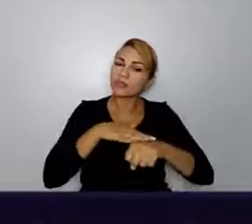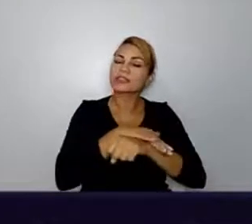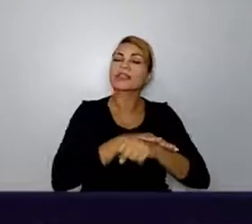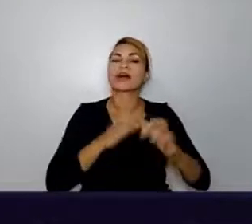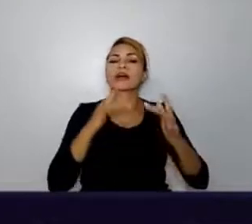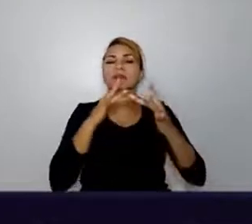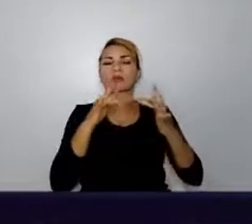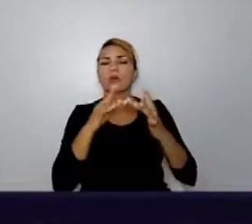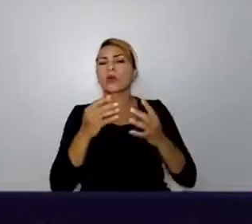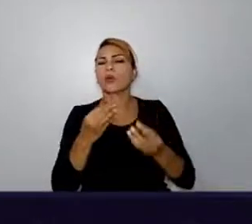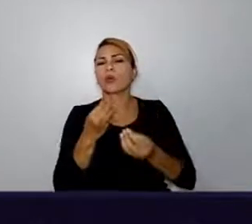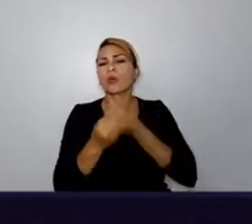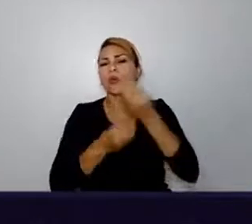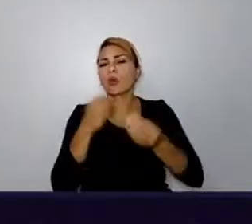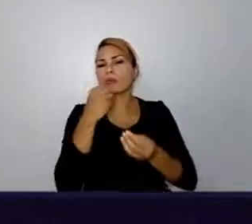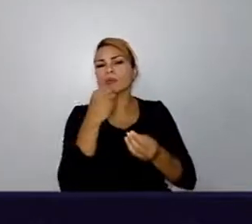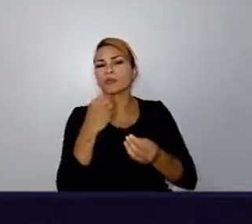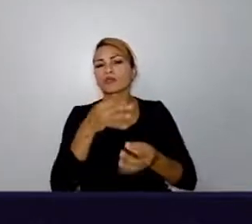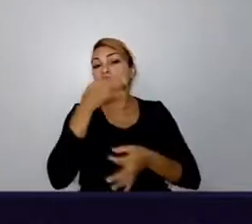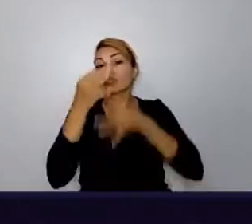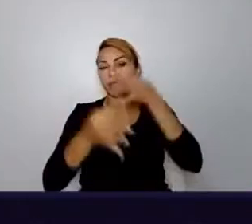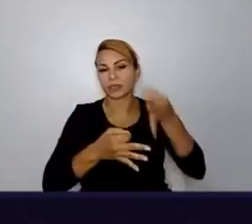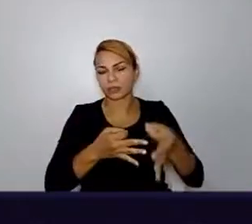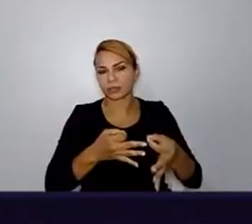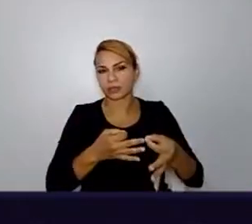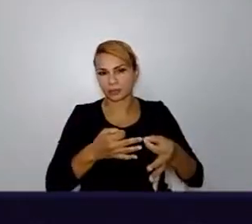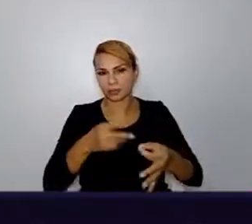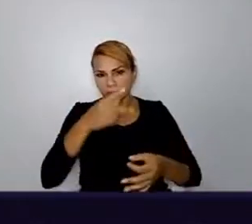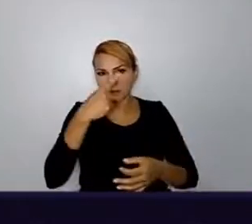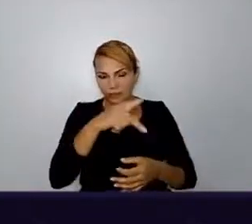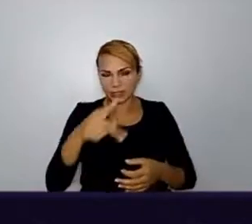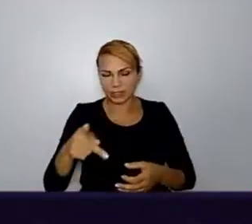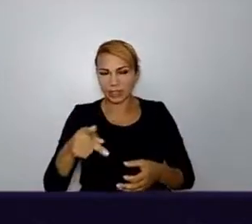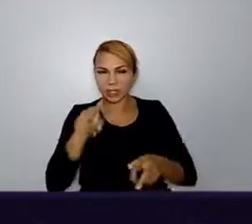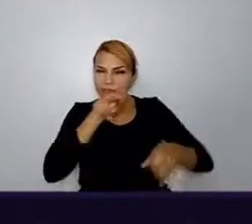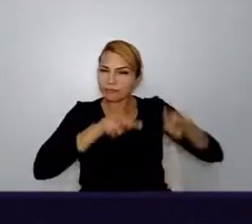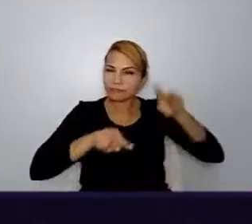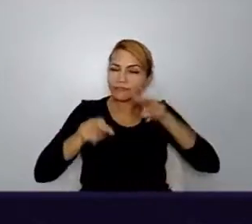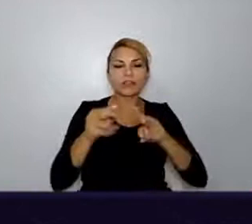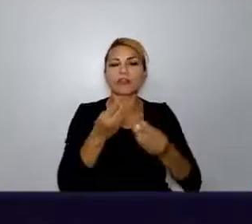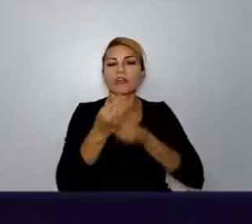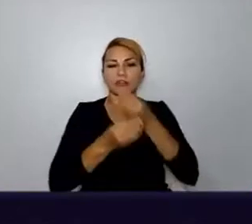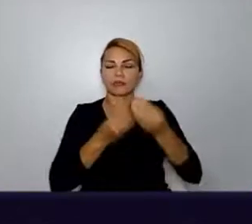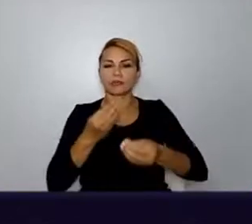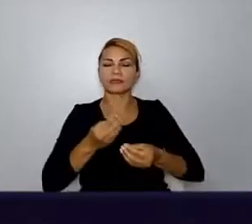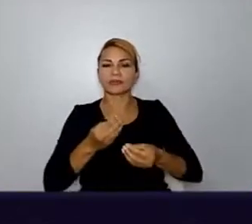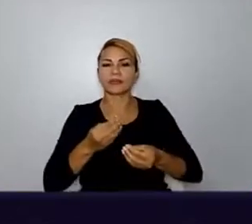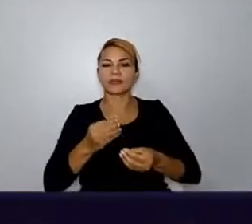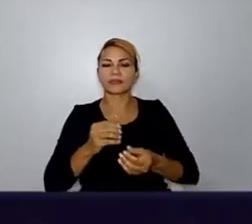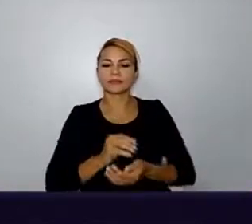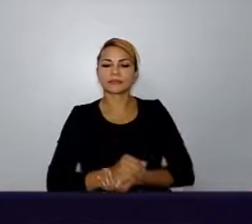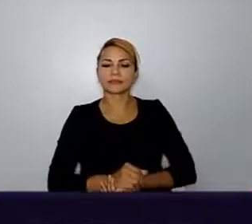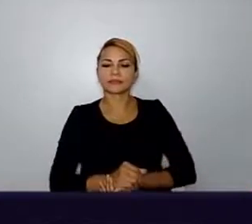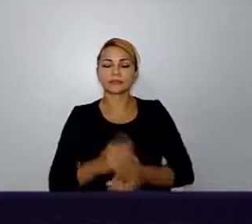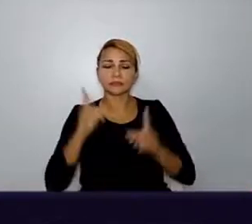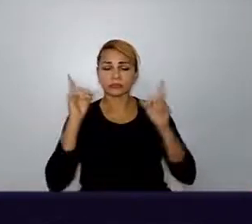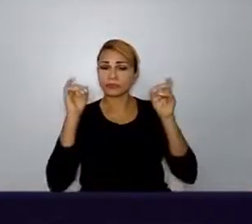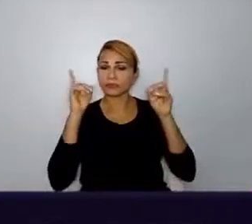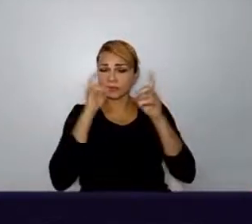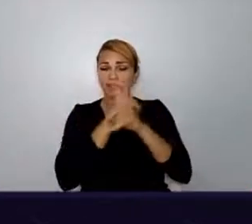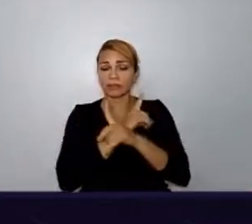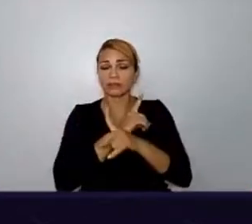em algum momento vai se equilibrar? Como é que você enxerga essa situação? Difícil, bem difícil.